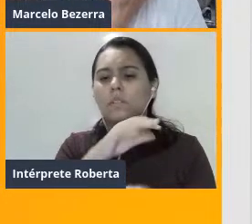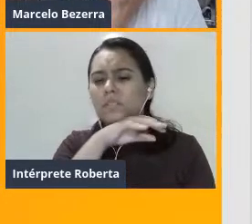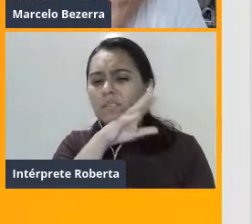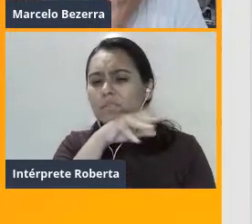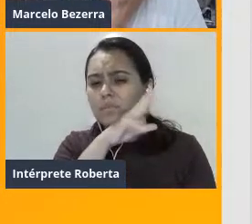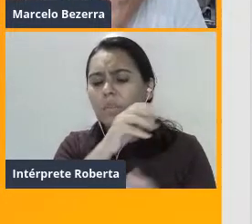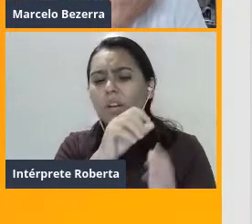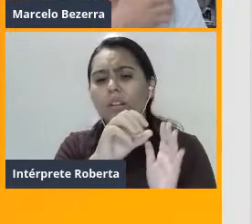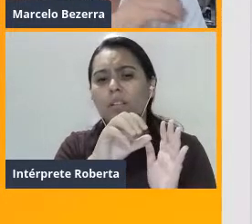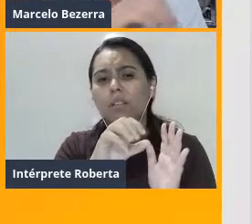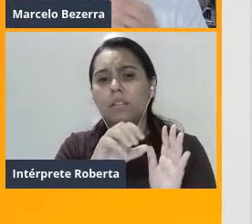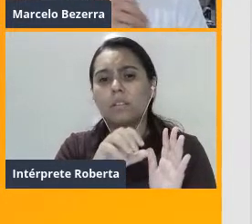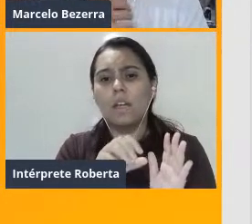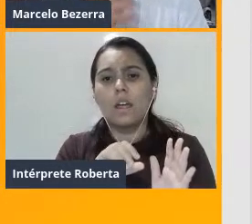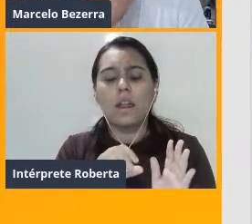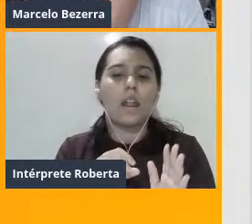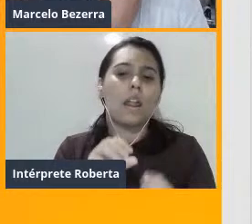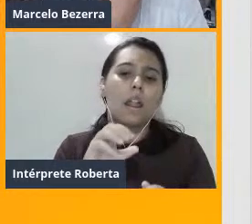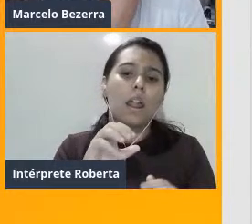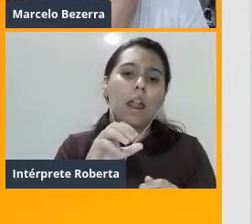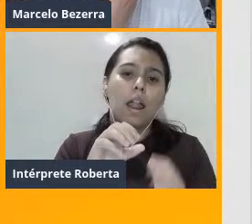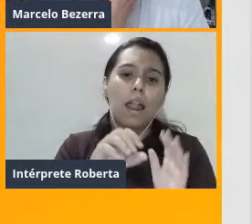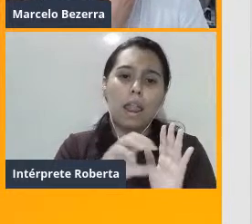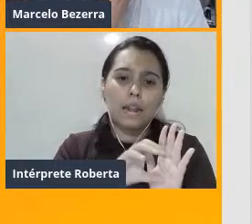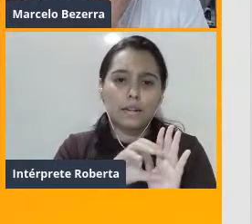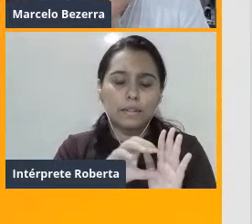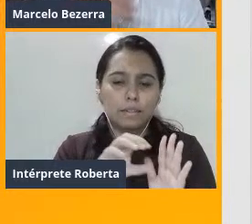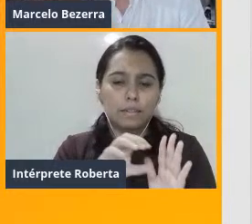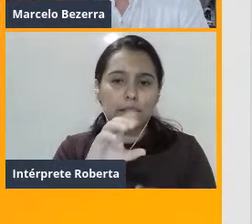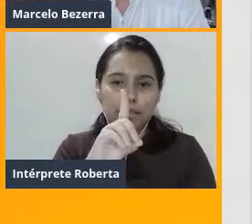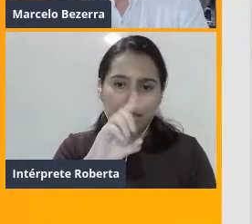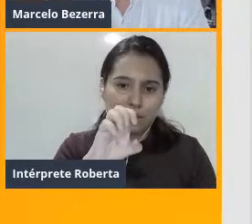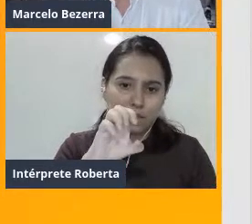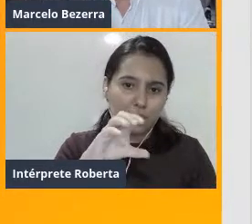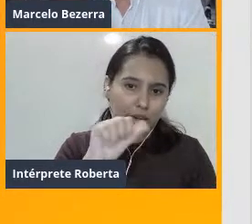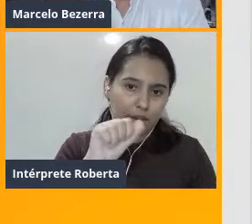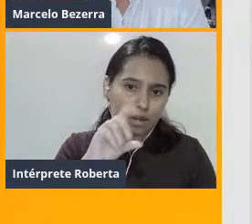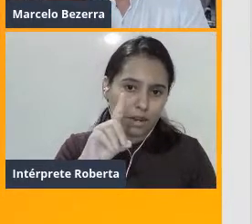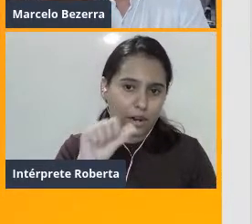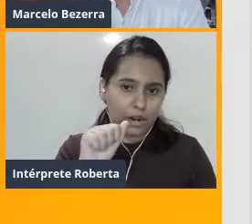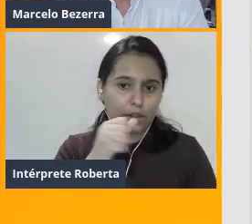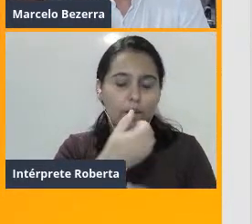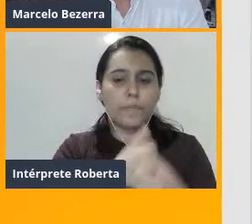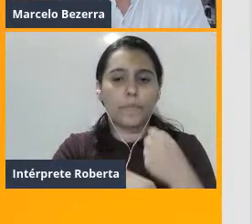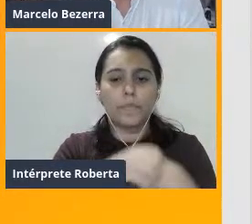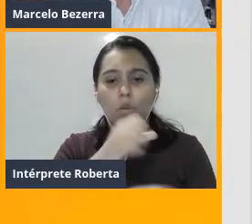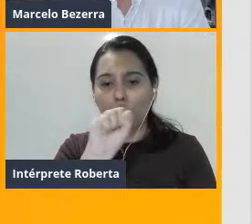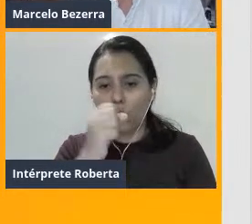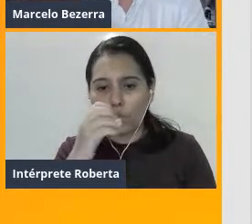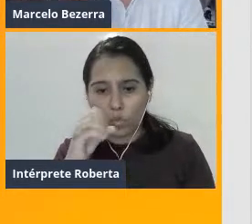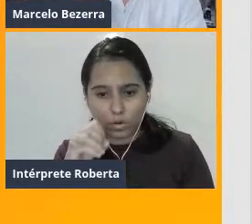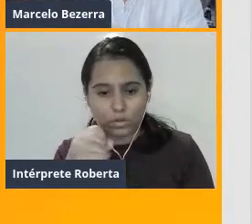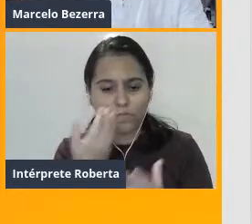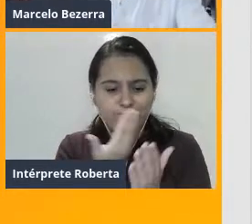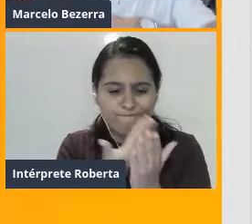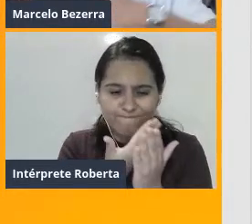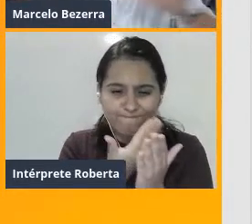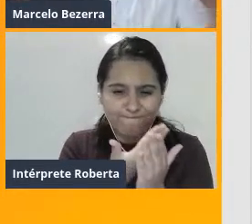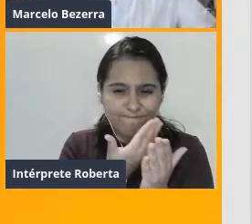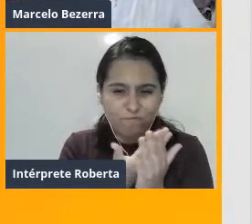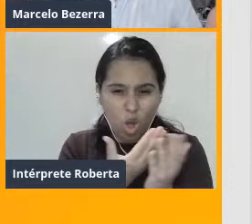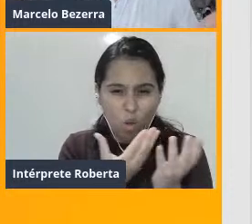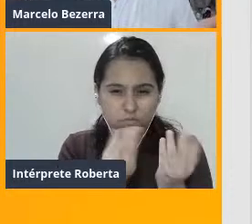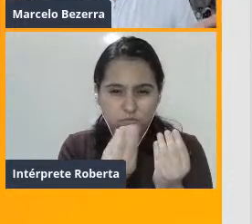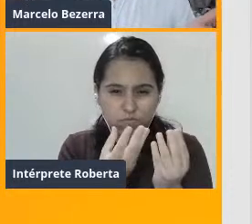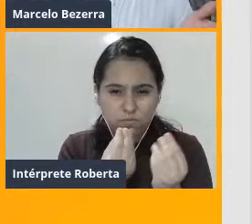80. vem sendo estudado com grande frequência, com grande quantidade de estudos em